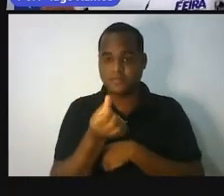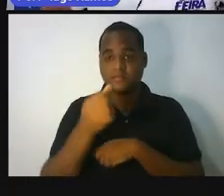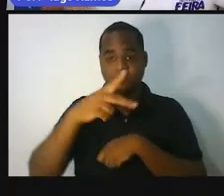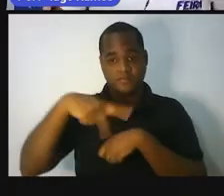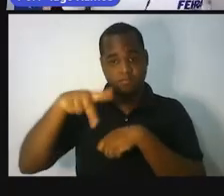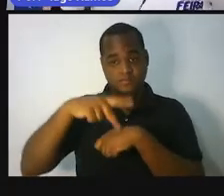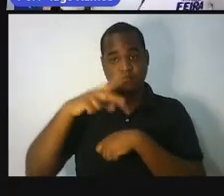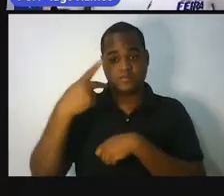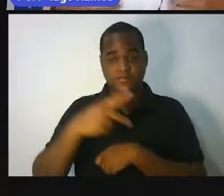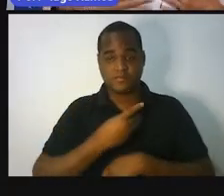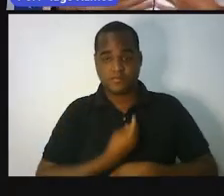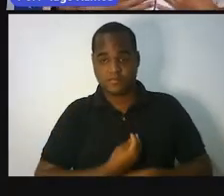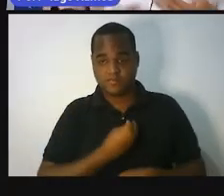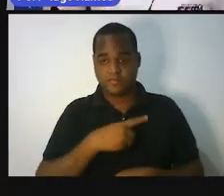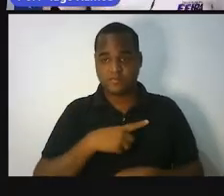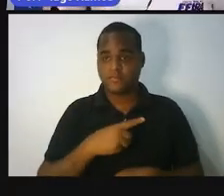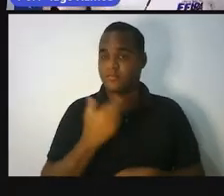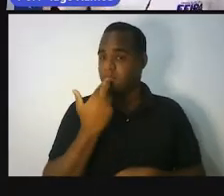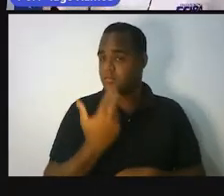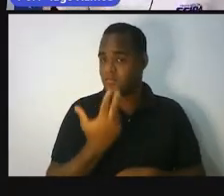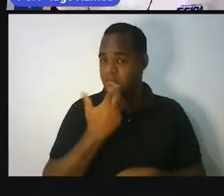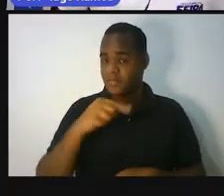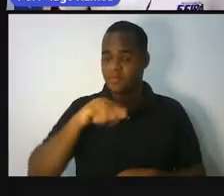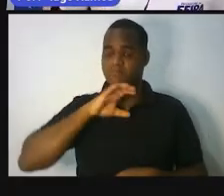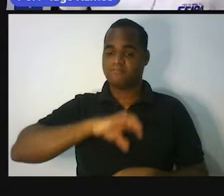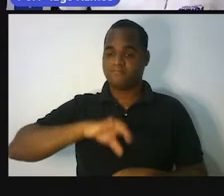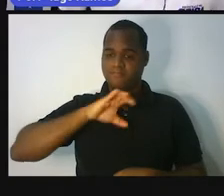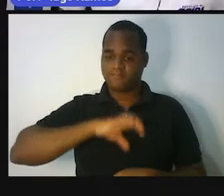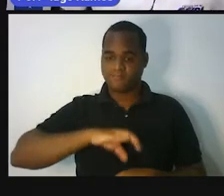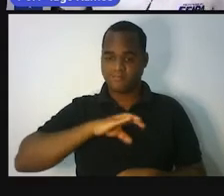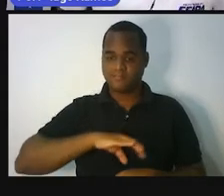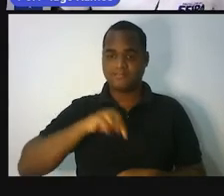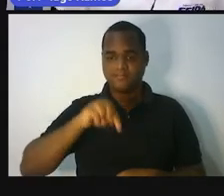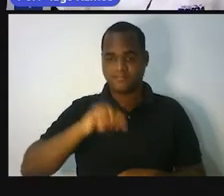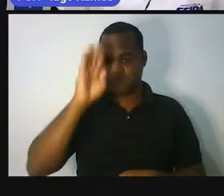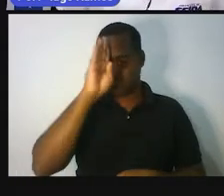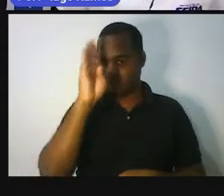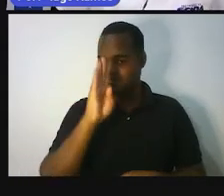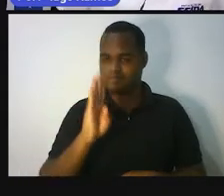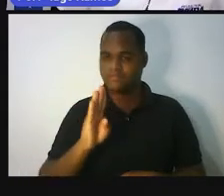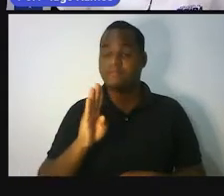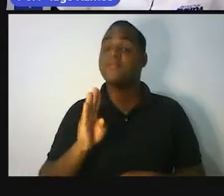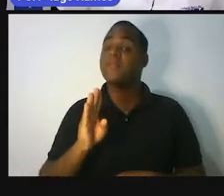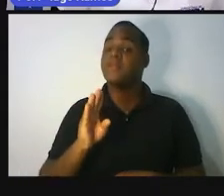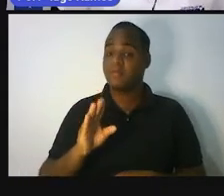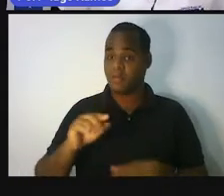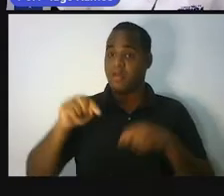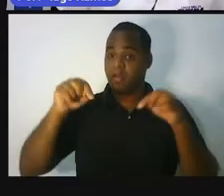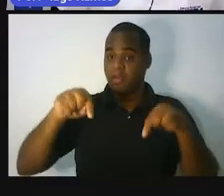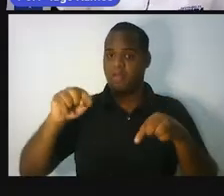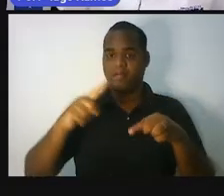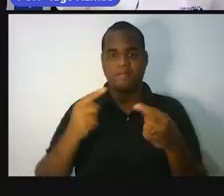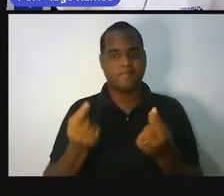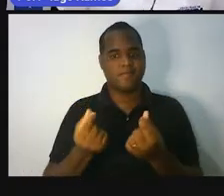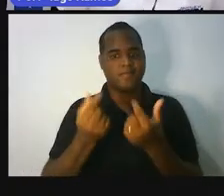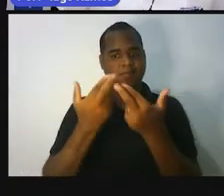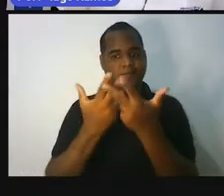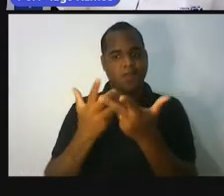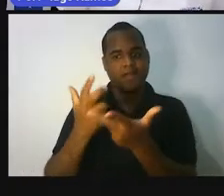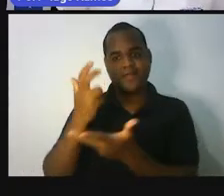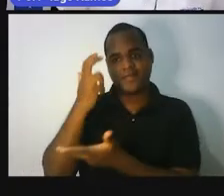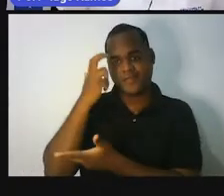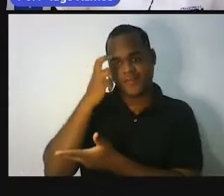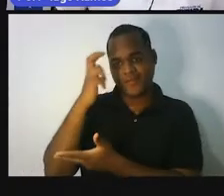falam o nosso idioma, que é o português. A África é muito rica em cultura, em